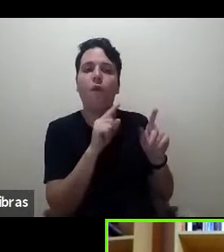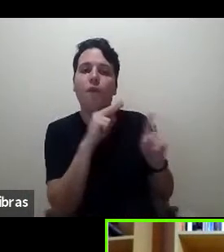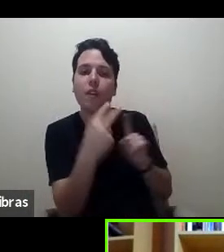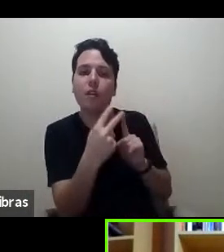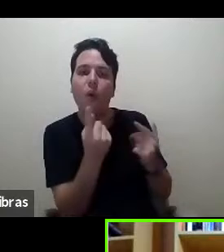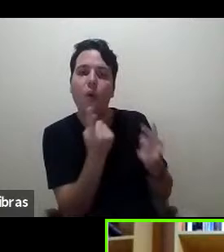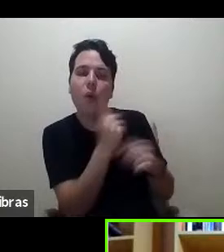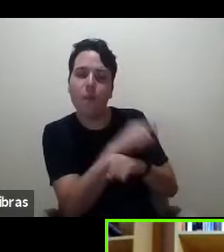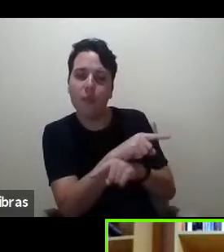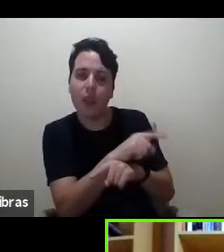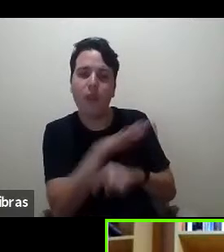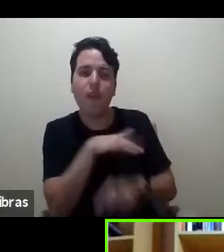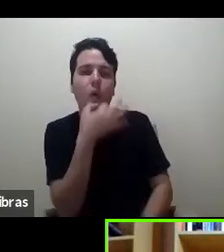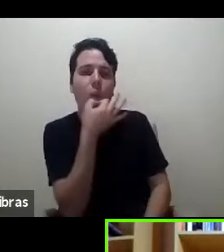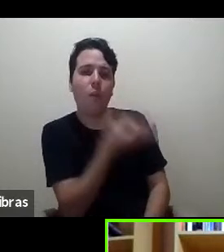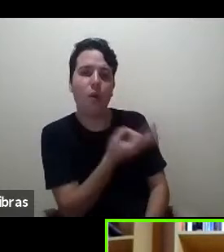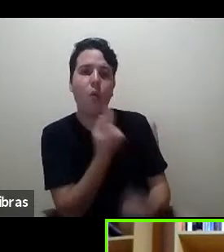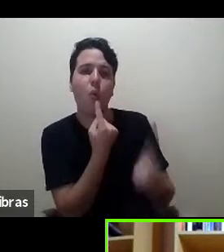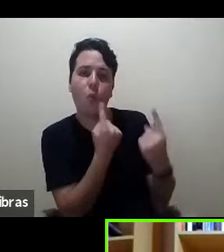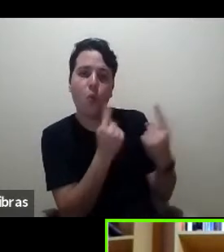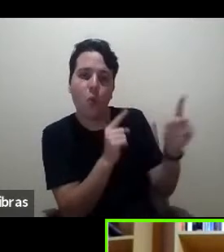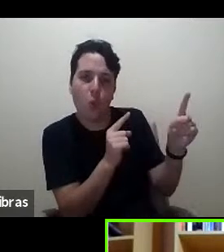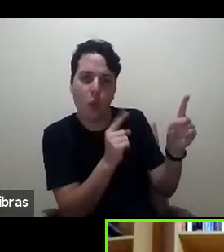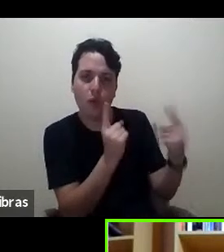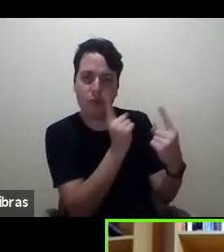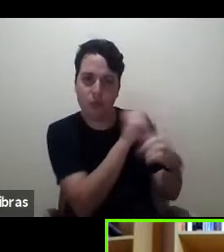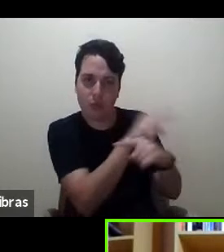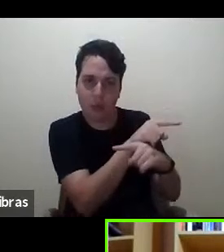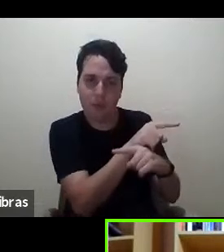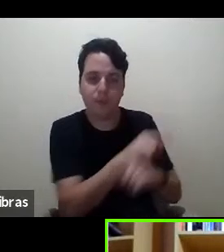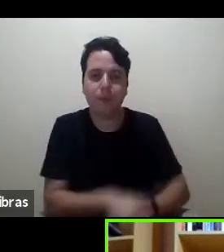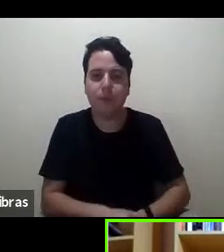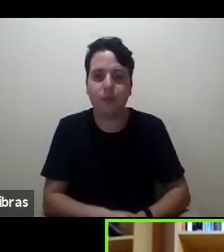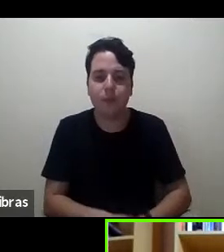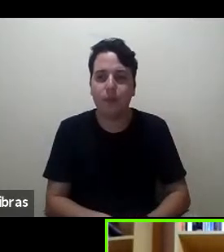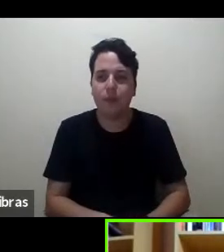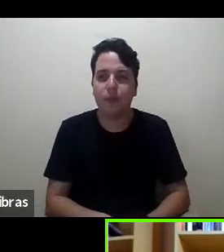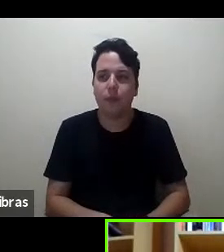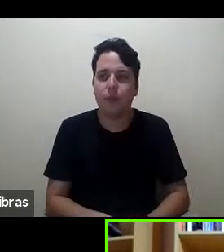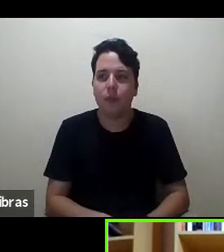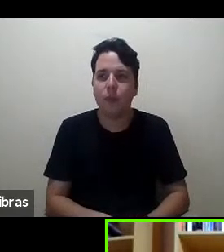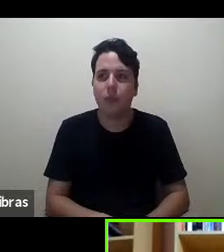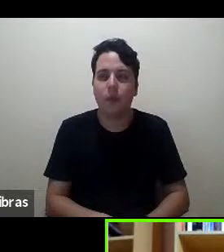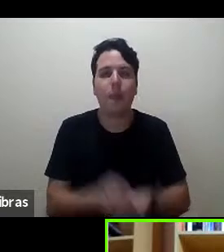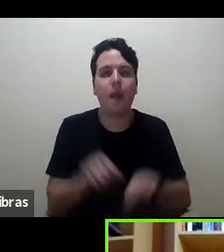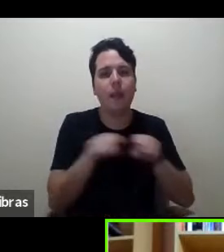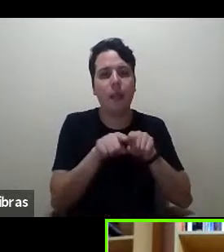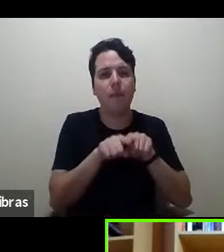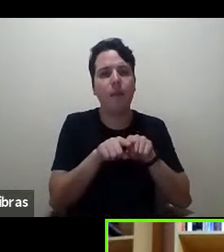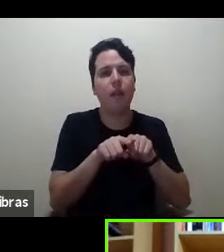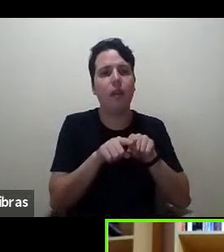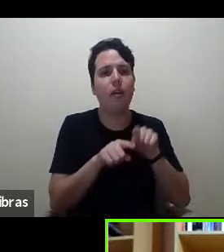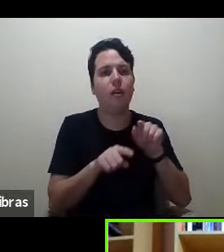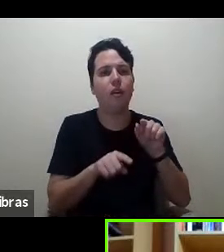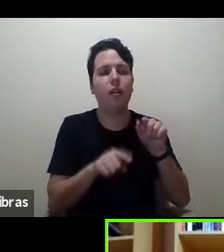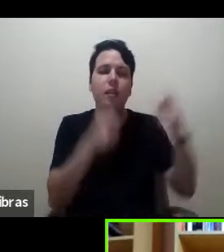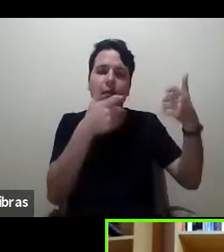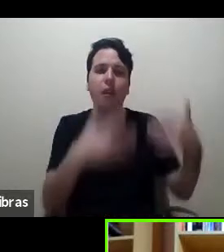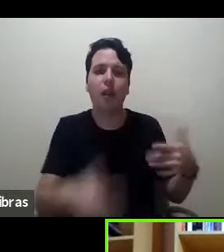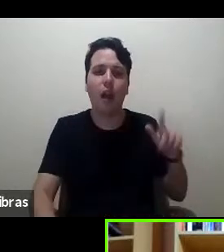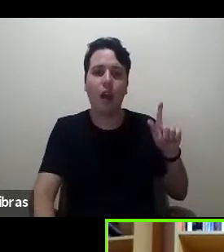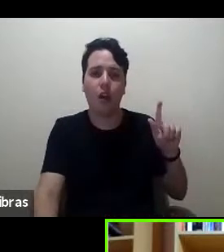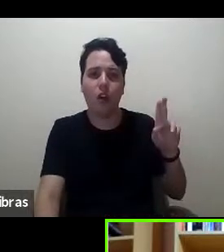no sentido de manifestação contrária e também queria destacar já da fala de Gustavo da